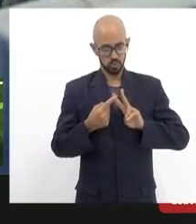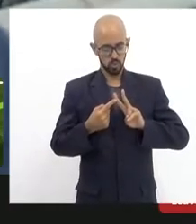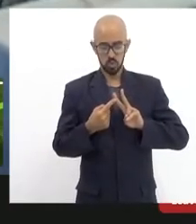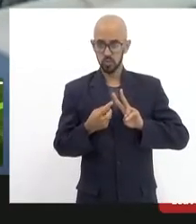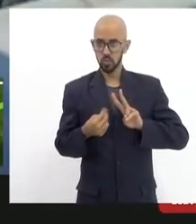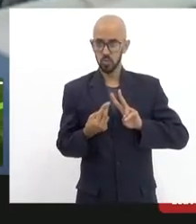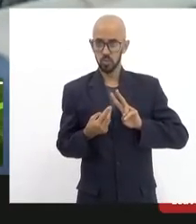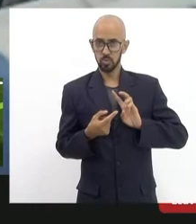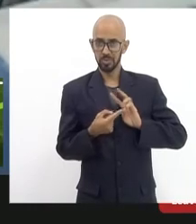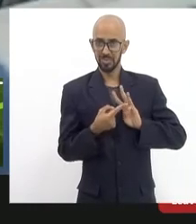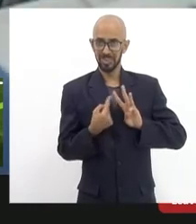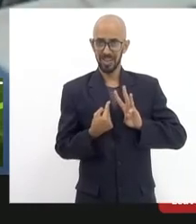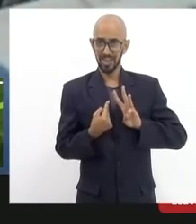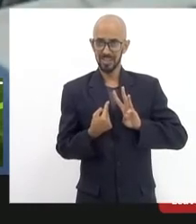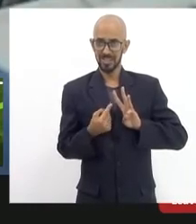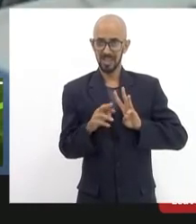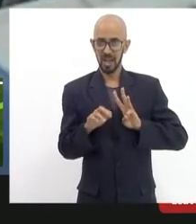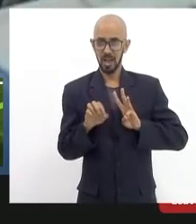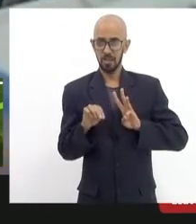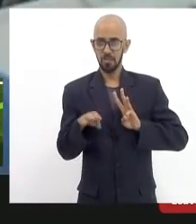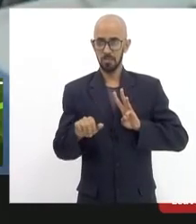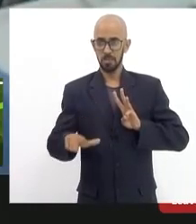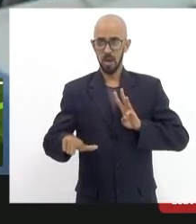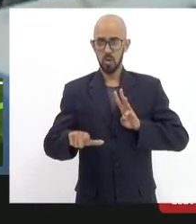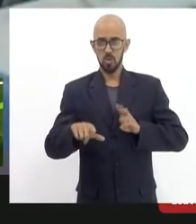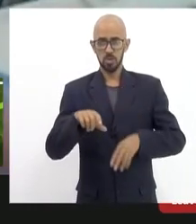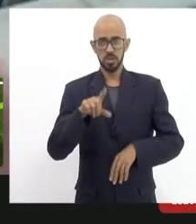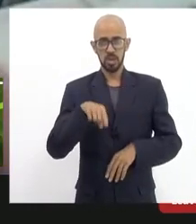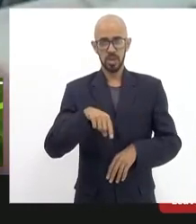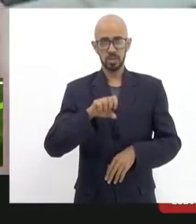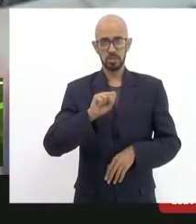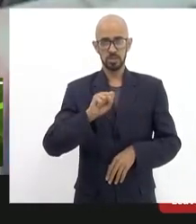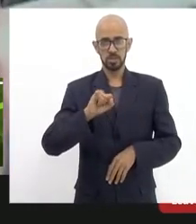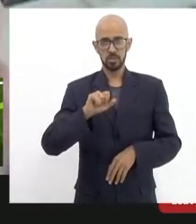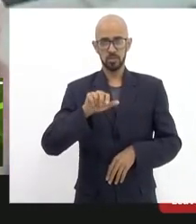moratório Silvestre Palamatos